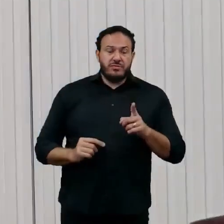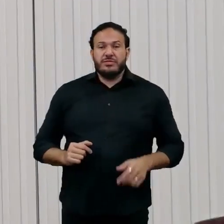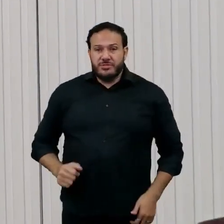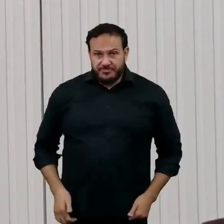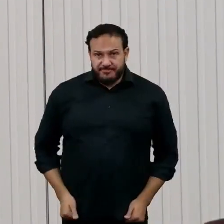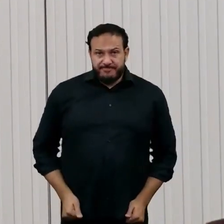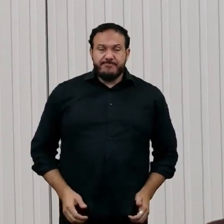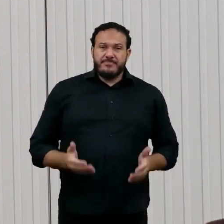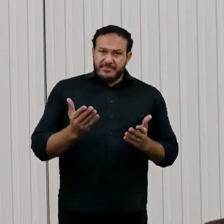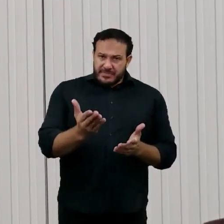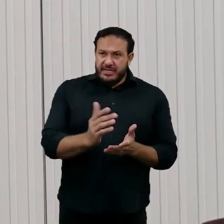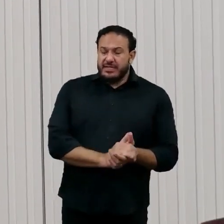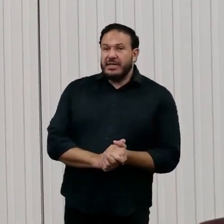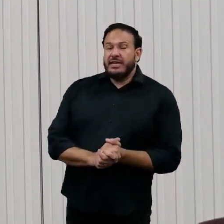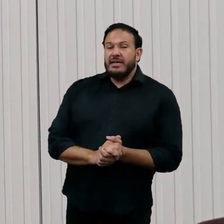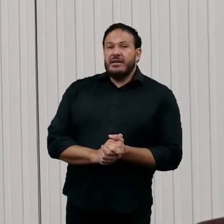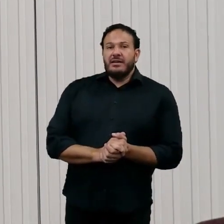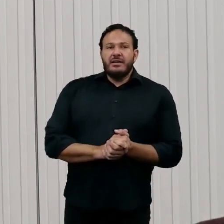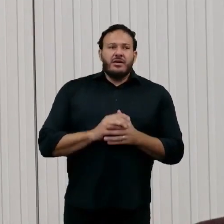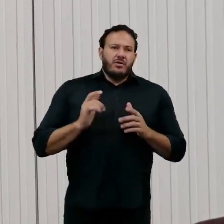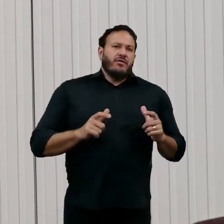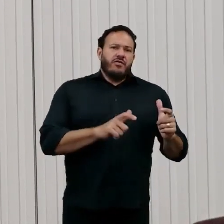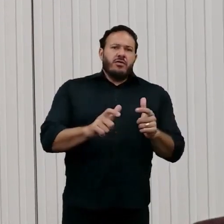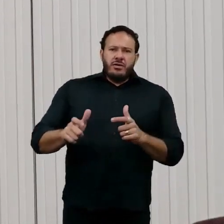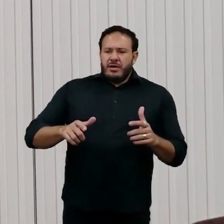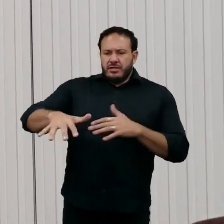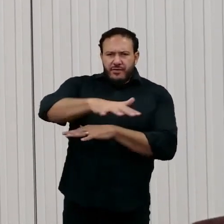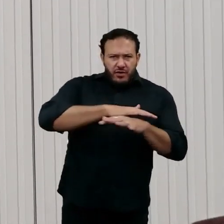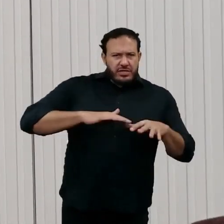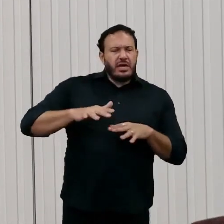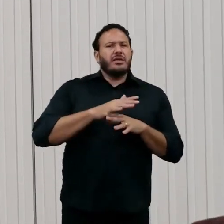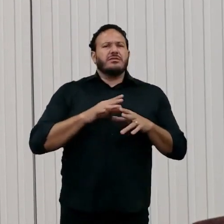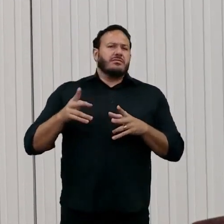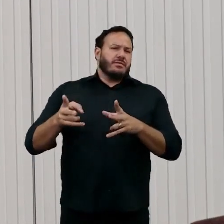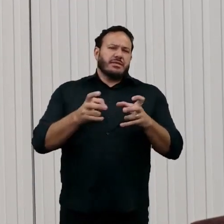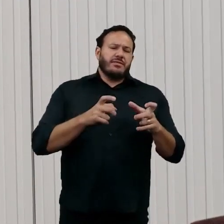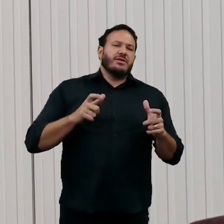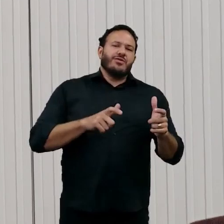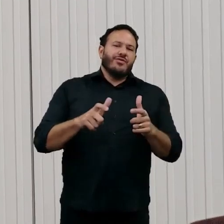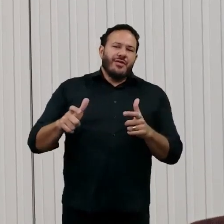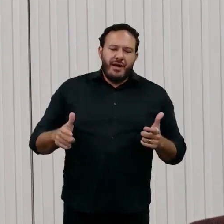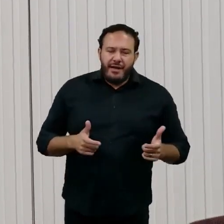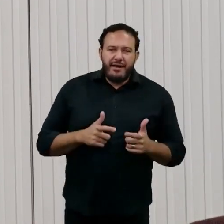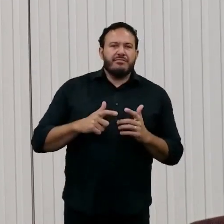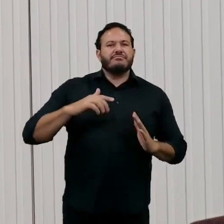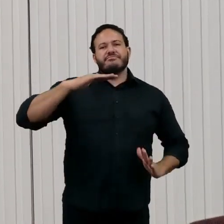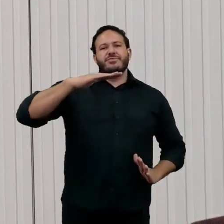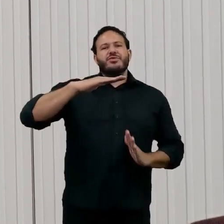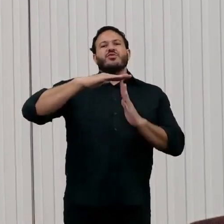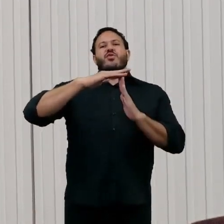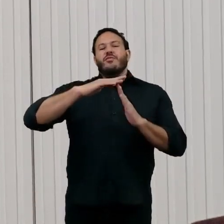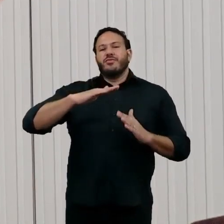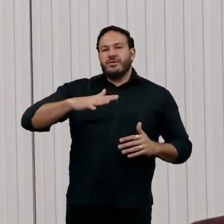E aí eu vou a lugares que vocês reconheceriam ao lugar do mundo que são no topo do ranking do PISA mas